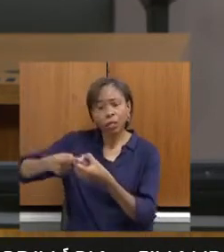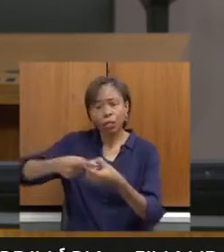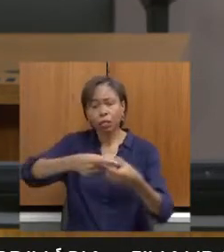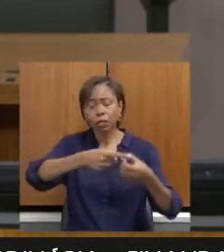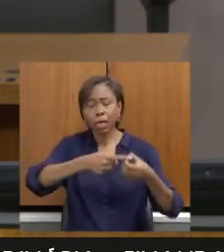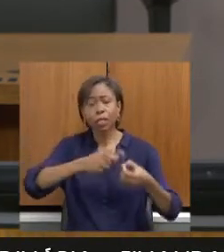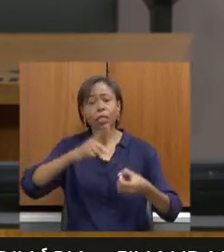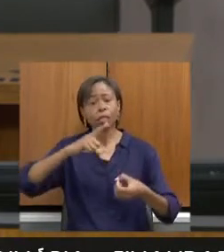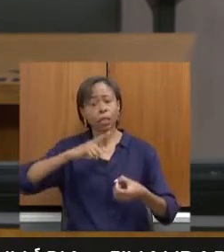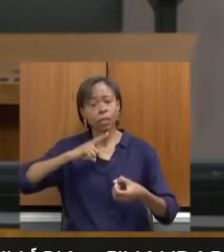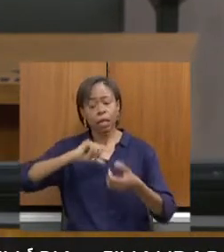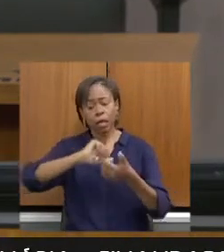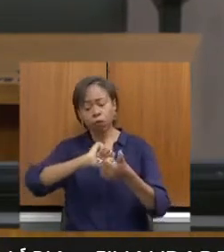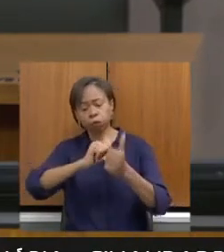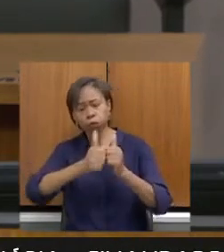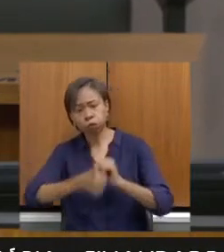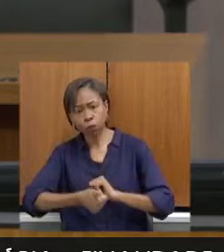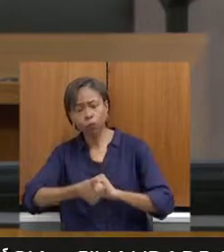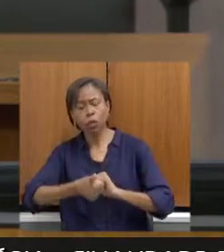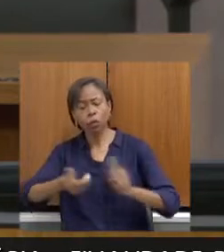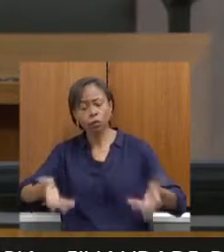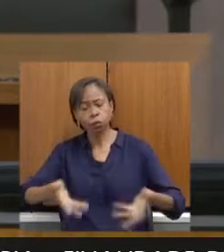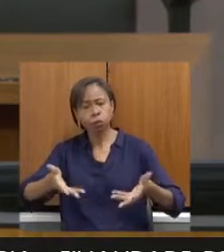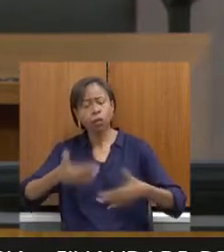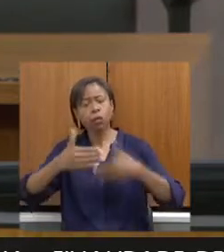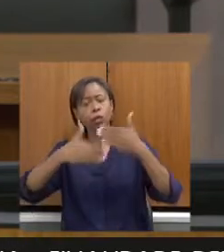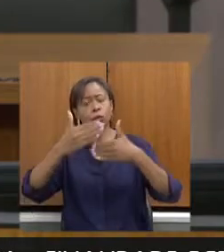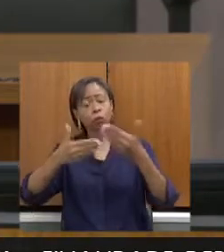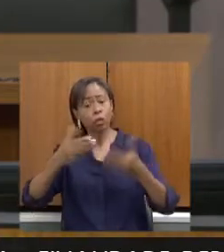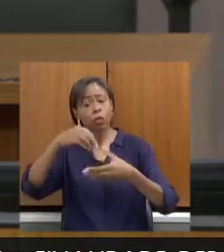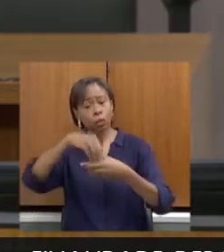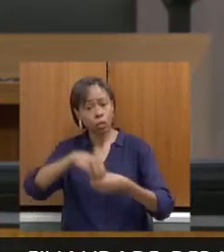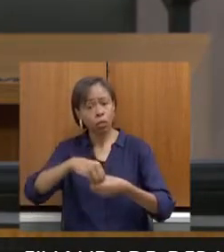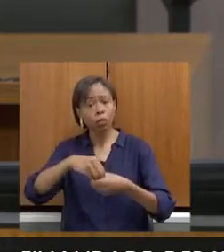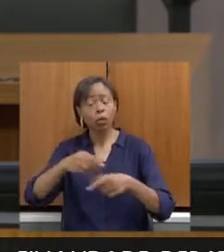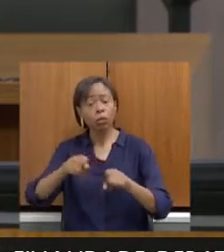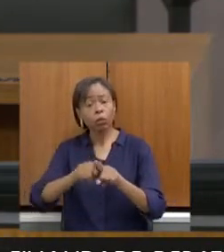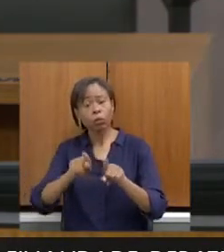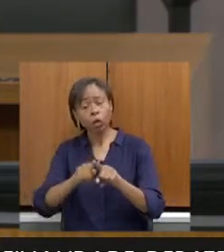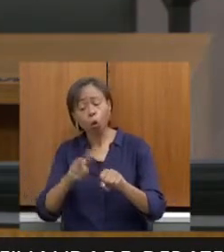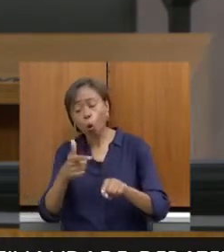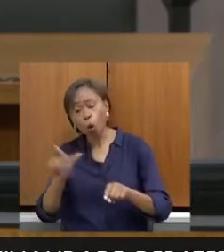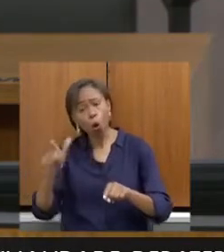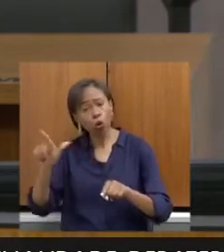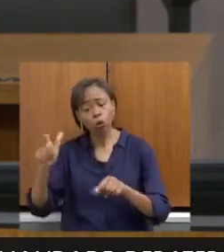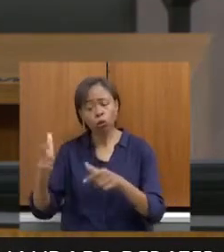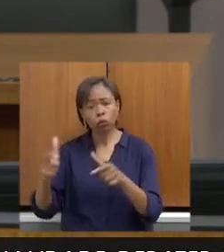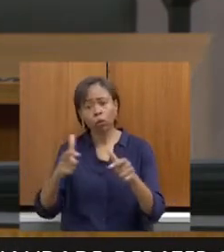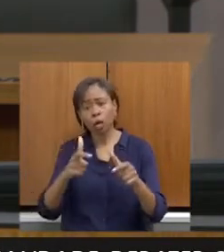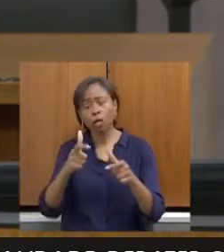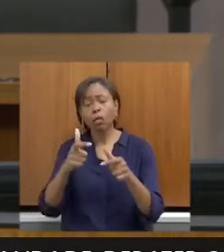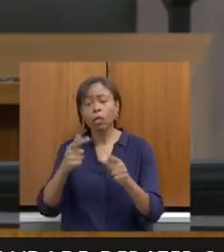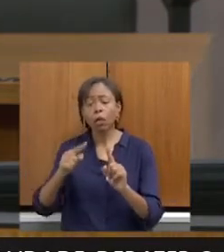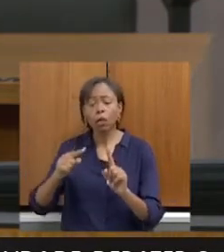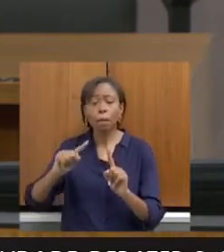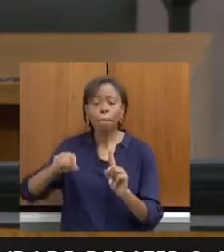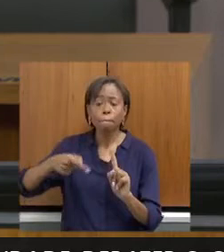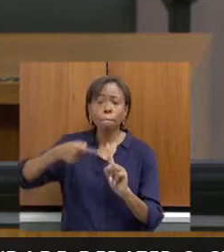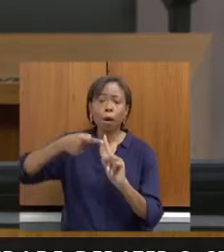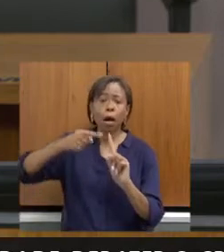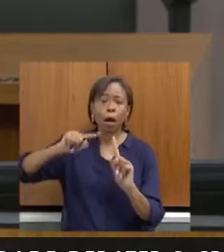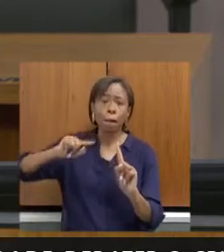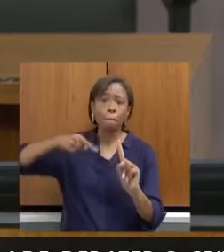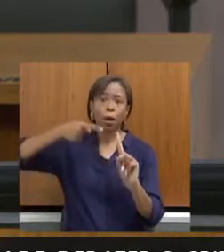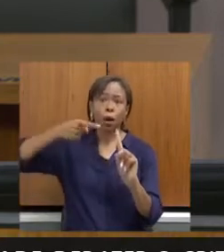as suas atividades no território e aquelas que vão fomentando mais automaticamente, vai somando a pontuação, e